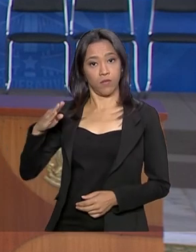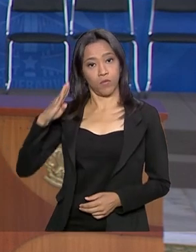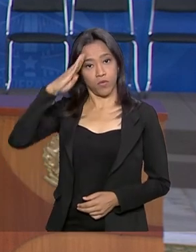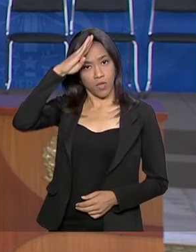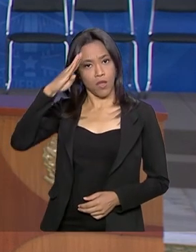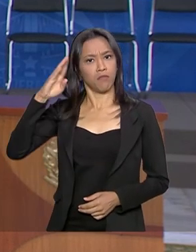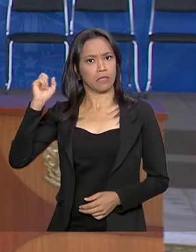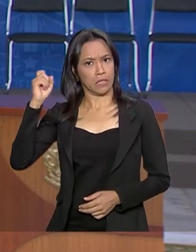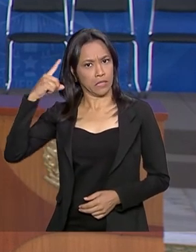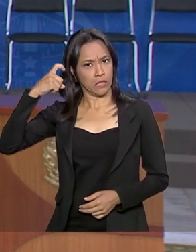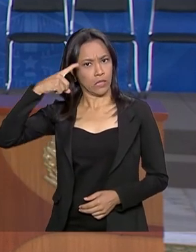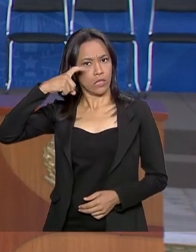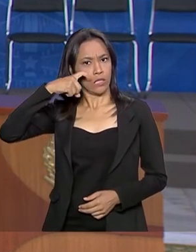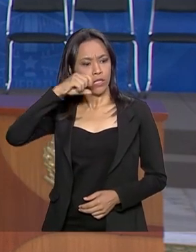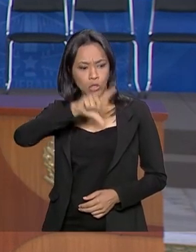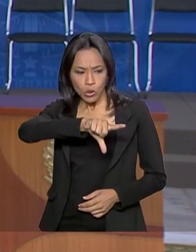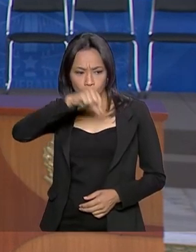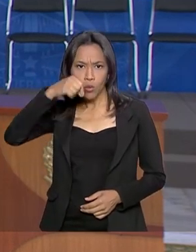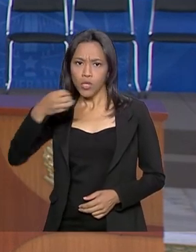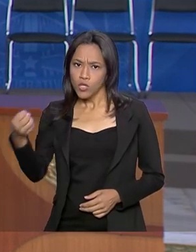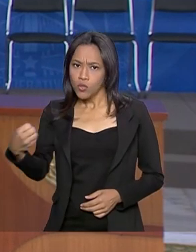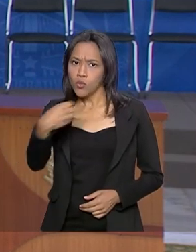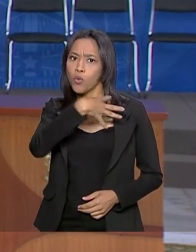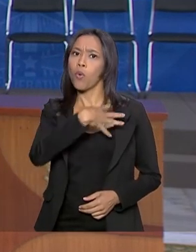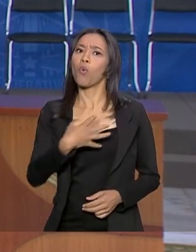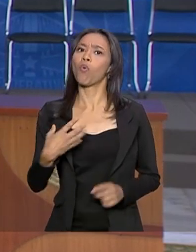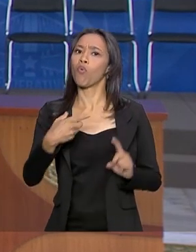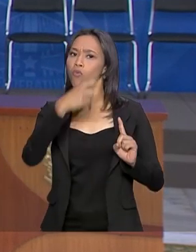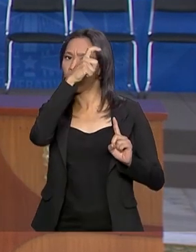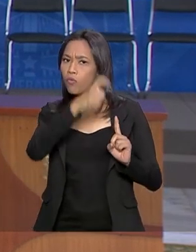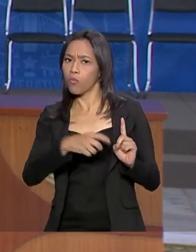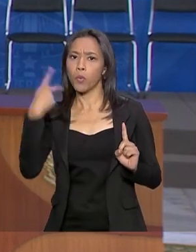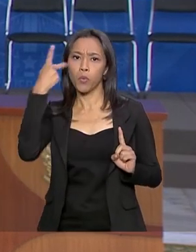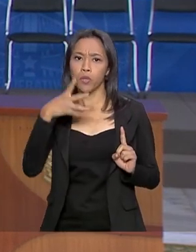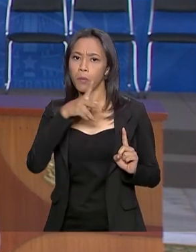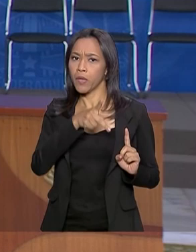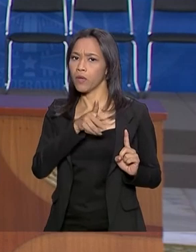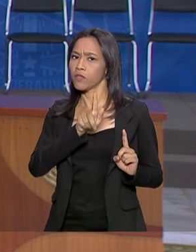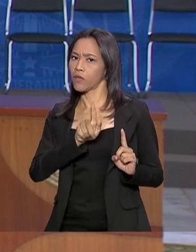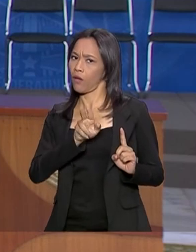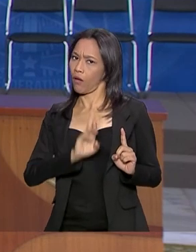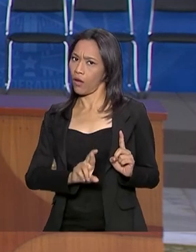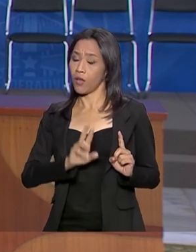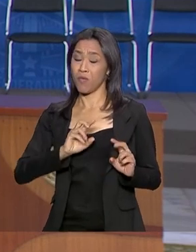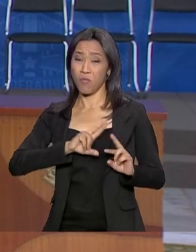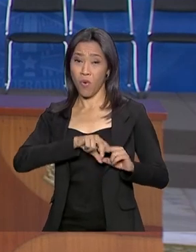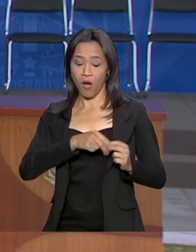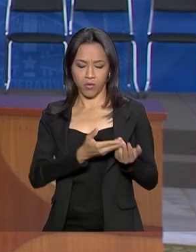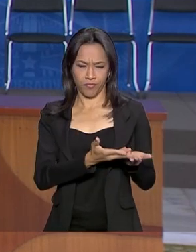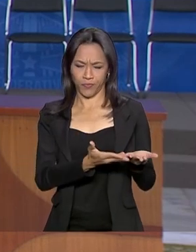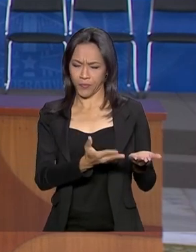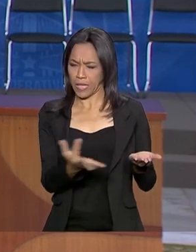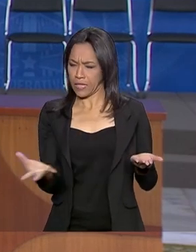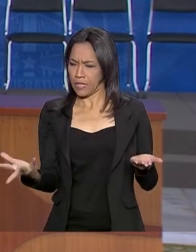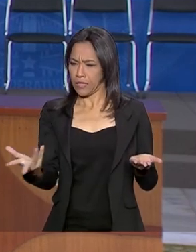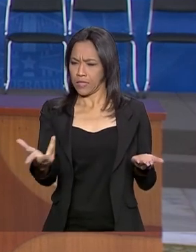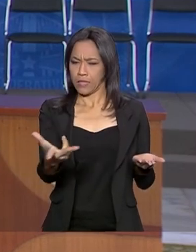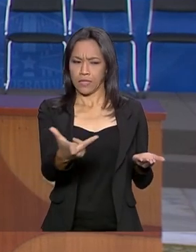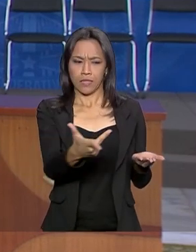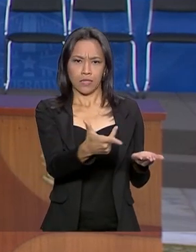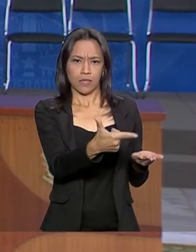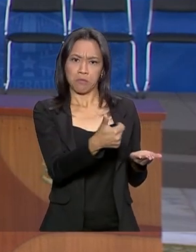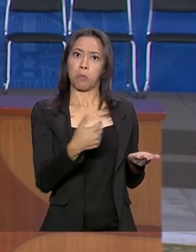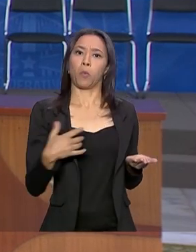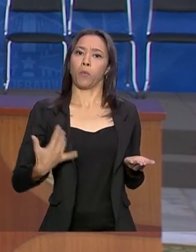uma escolha difícil a escolha do novo Procurador-Geral da República diante do quadro excelente que a instituição tem e